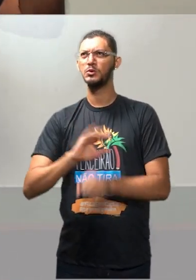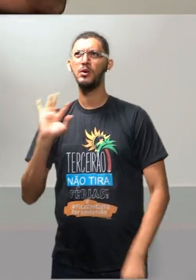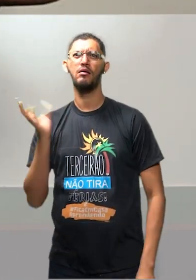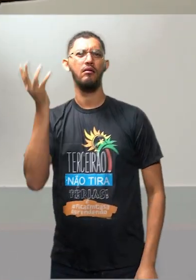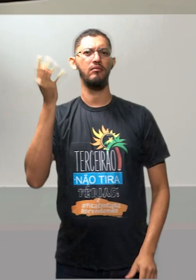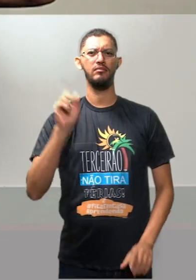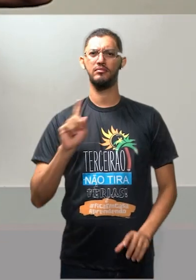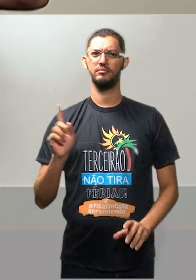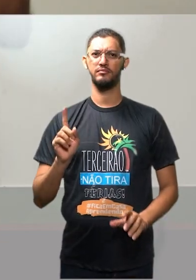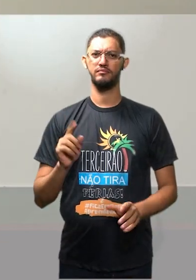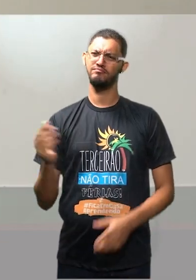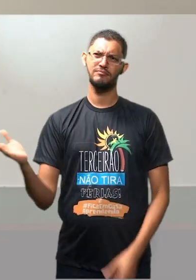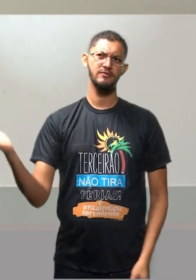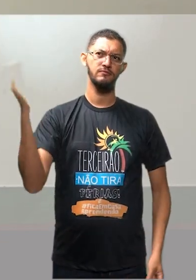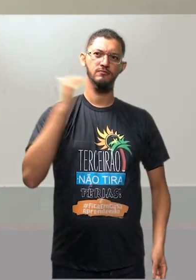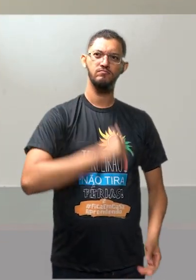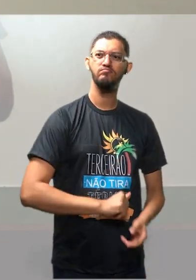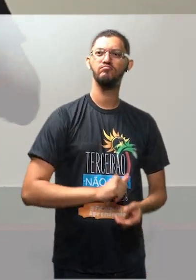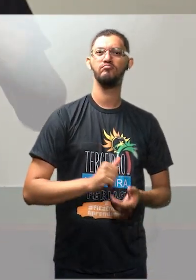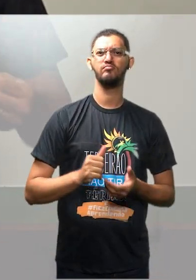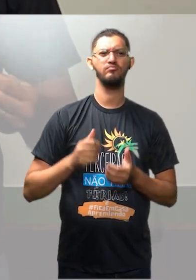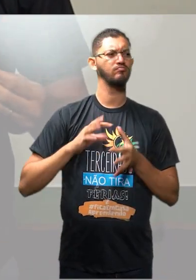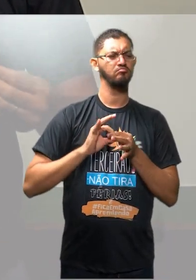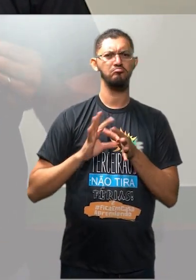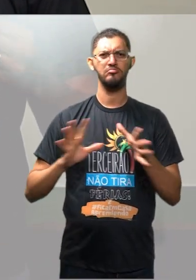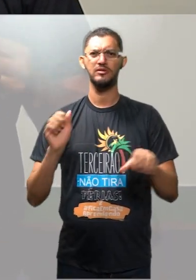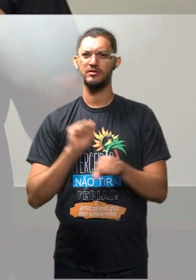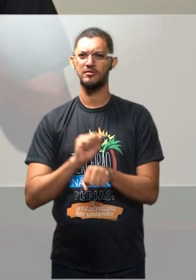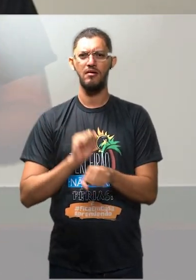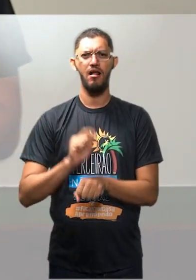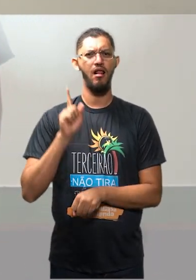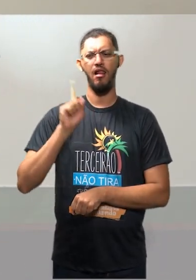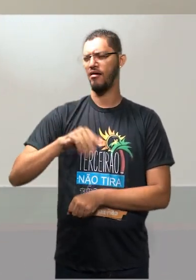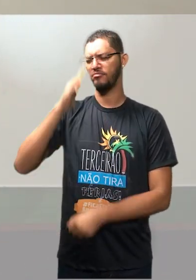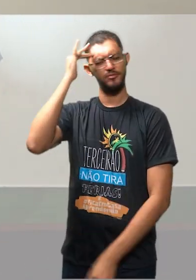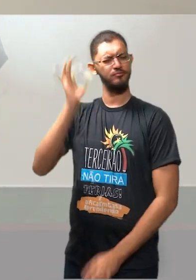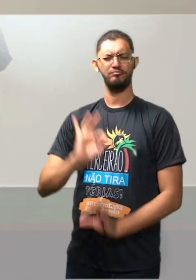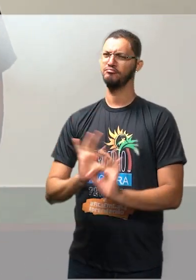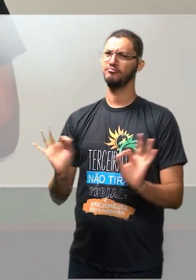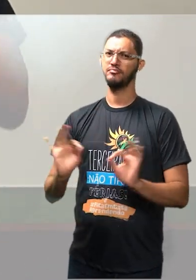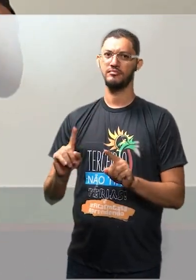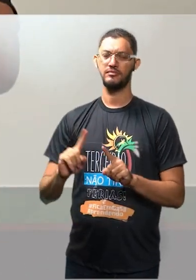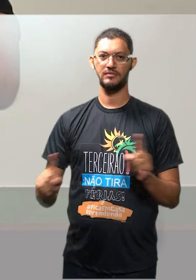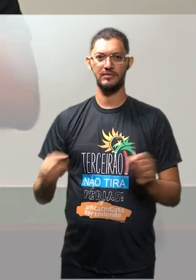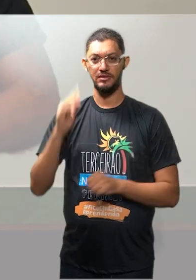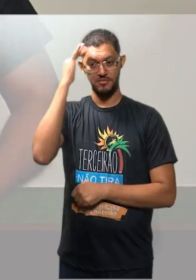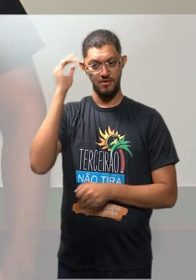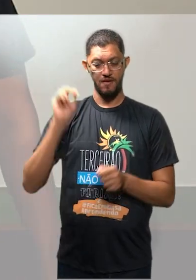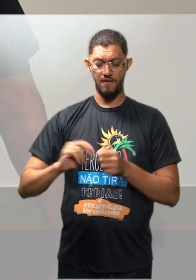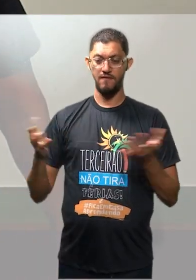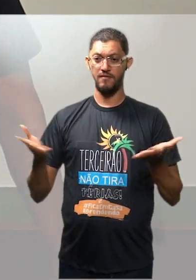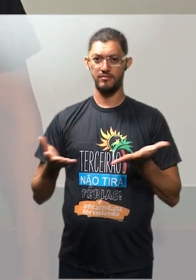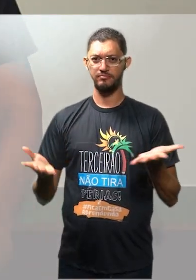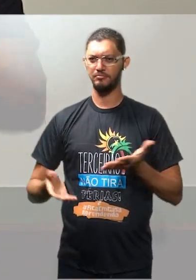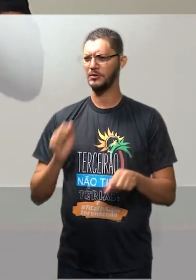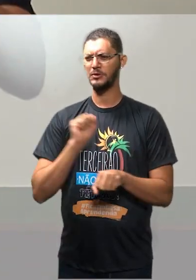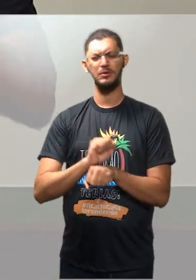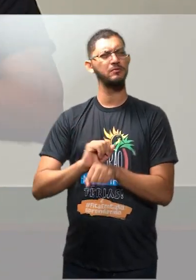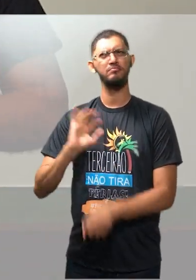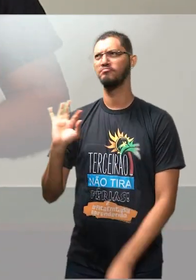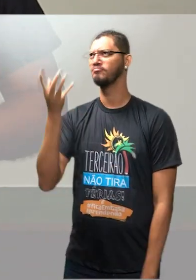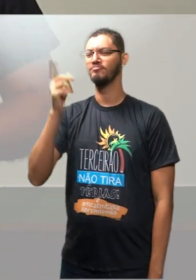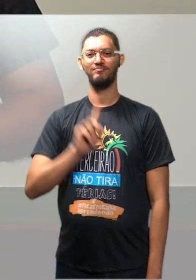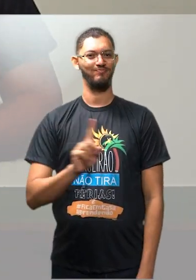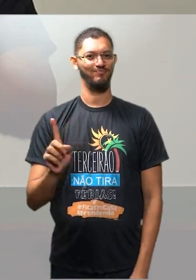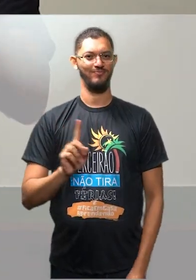acontecer Vem e vamos embora, que esperar não é saber Quem sabe faz a hora, não